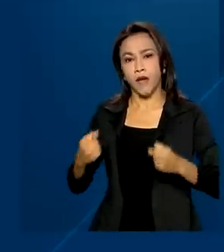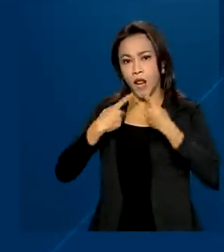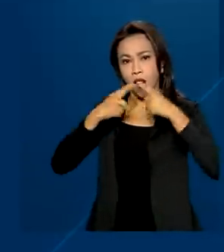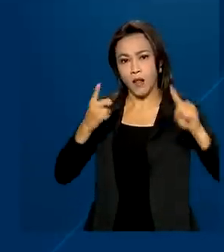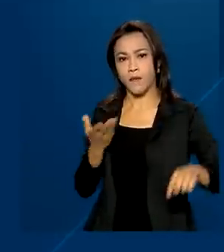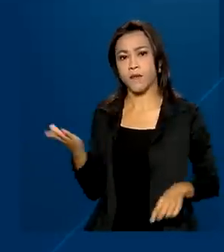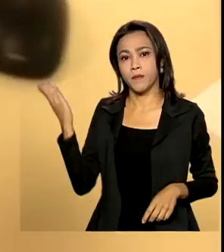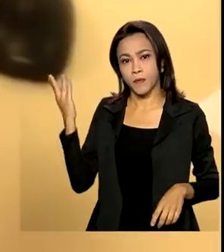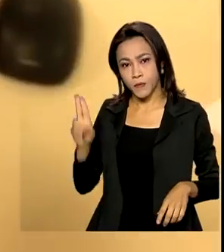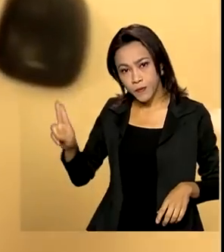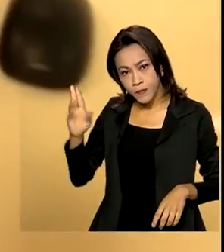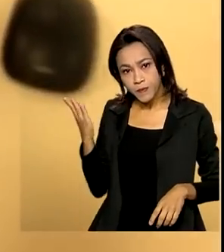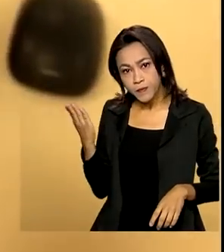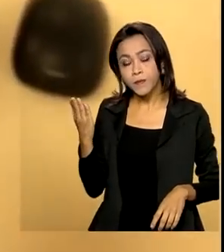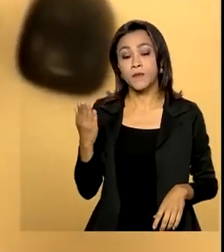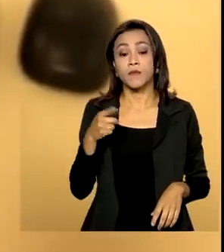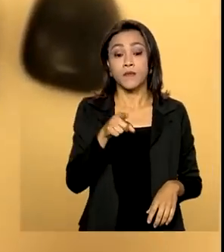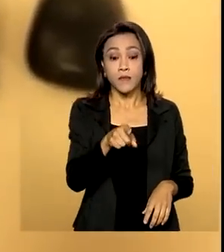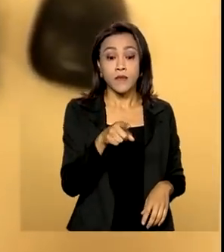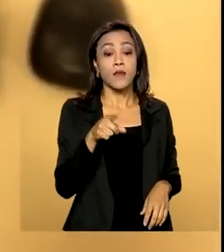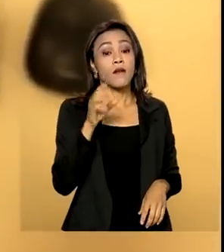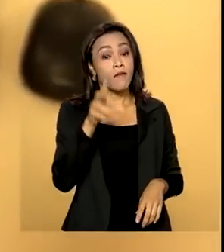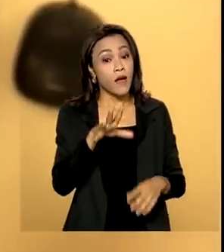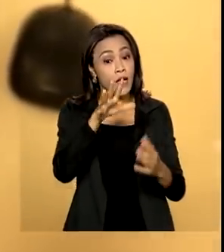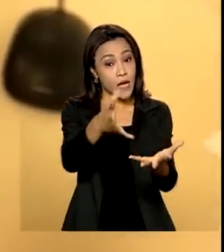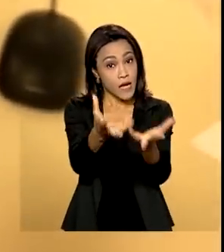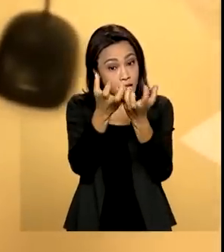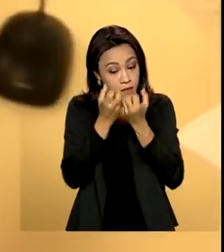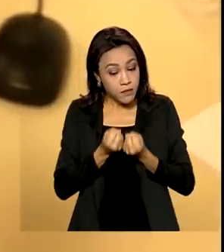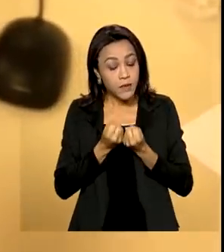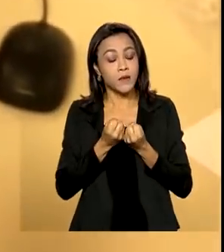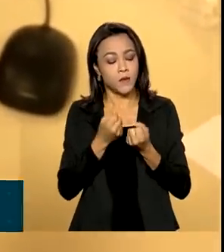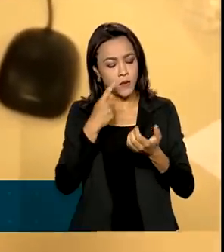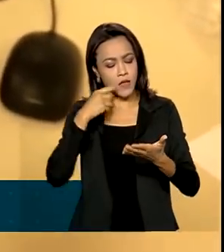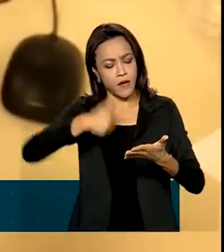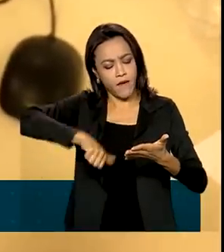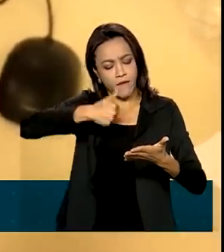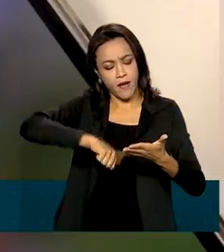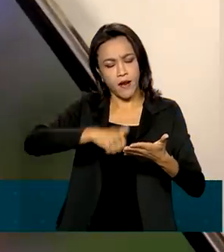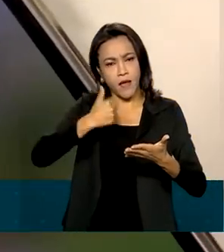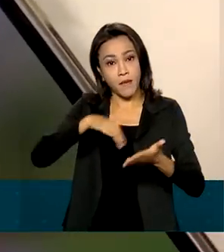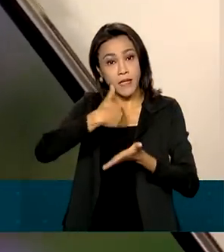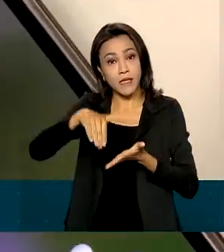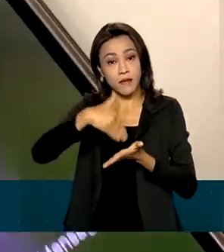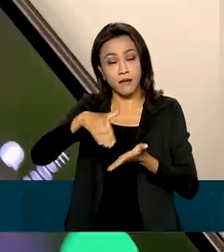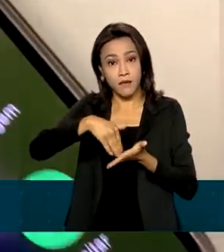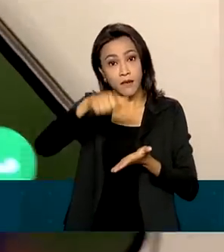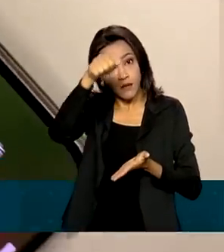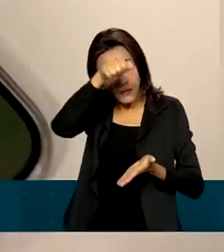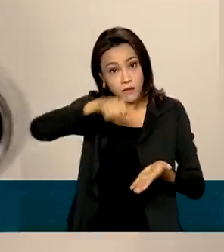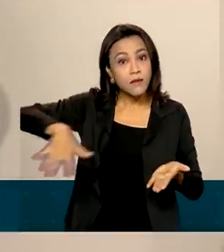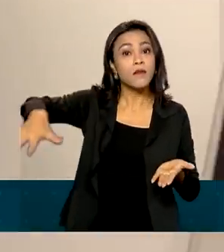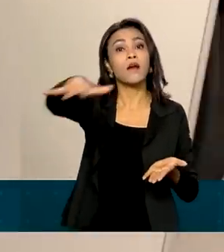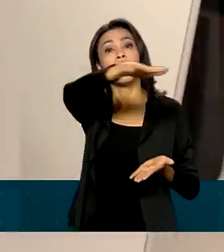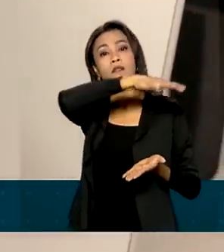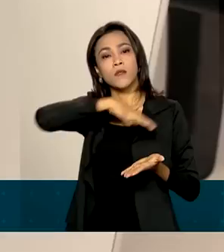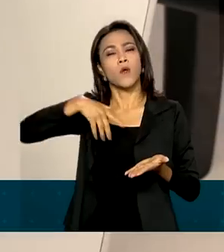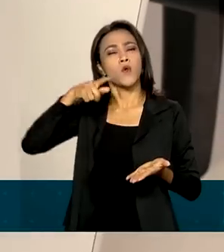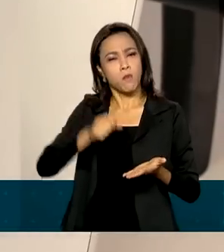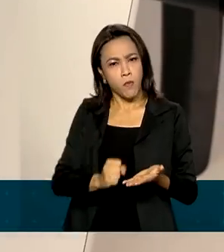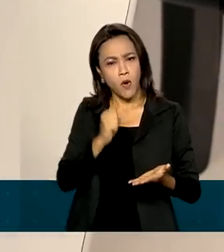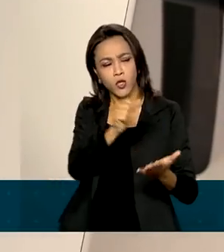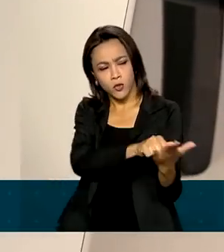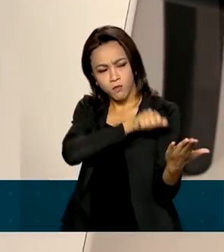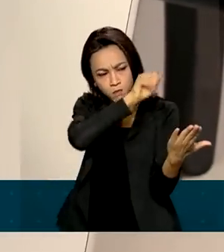.br. Os casos são recebidos e apurados pela Secretaria Nacional do Consumidor, que pode aplicar